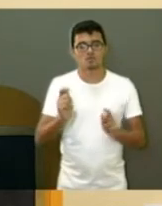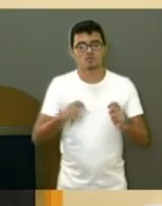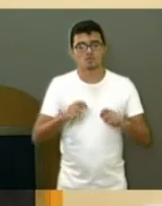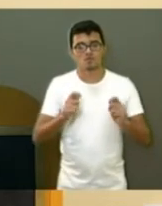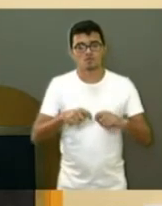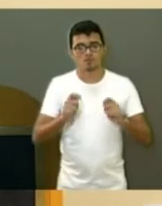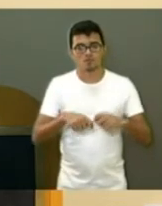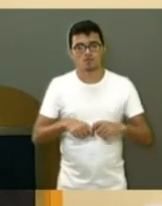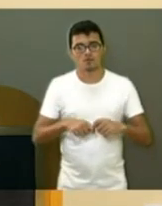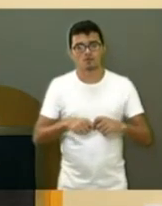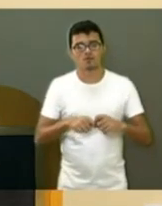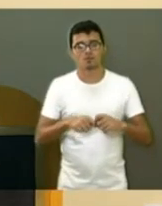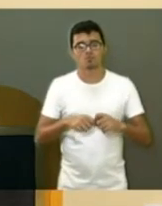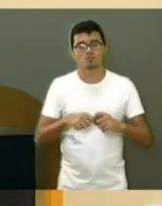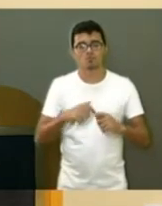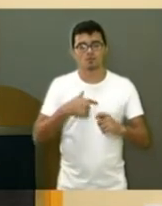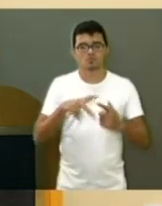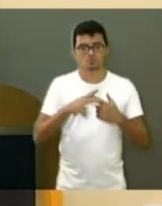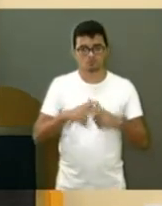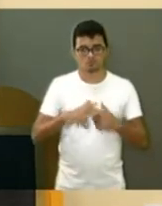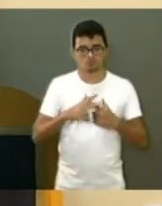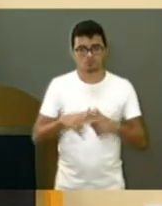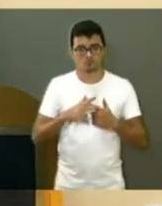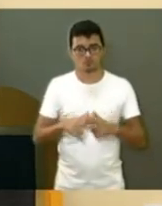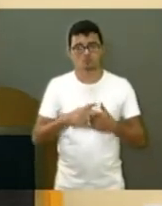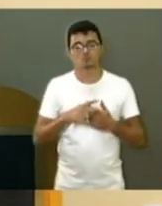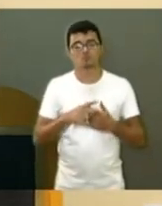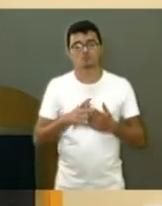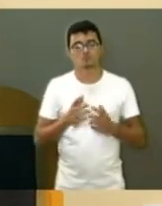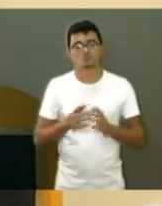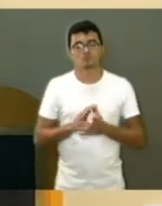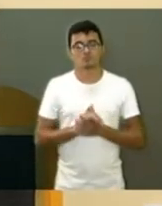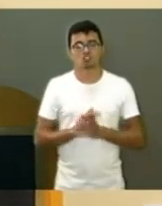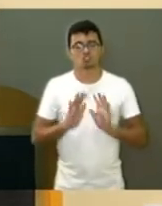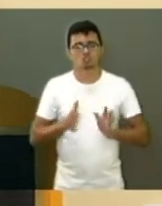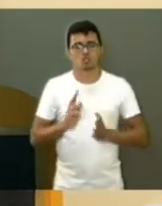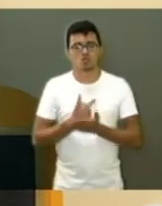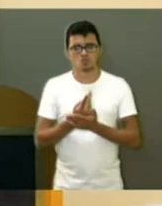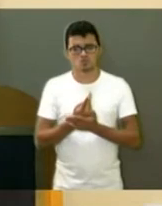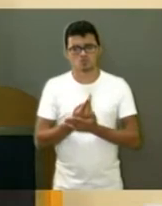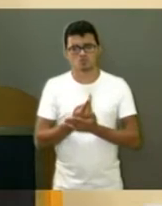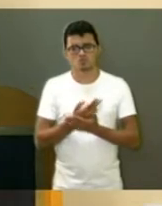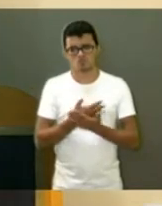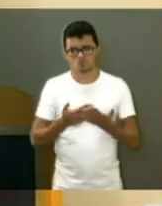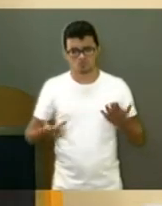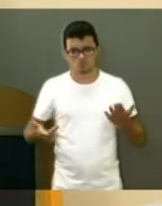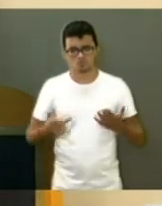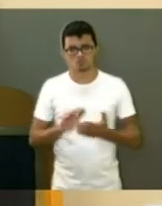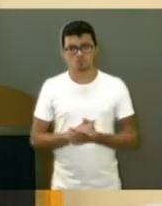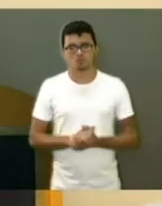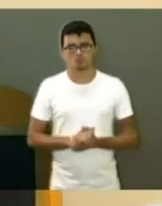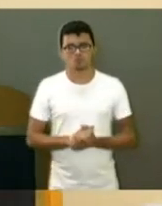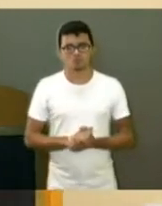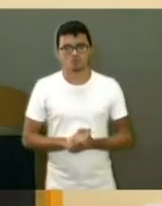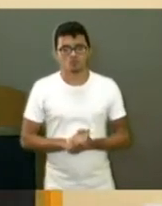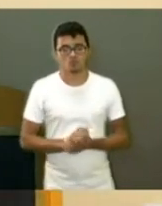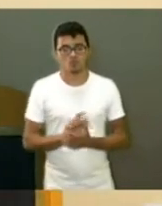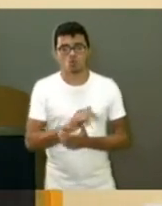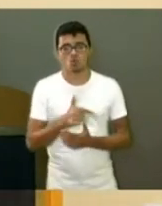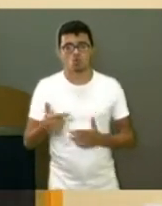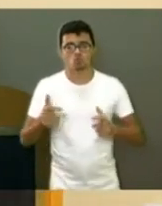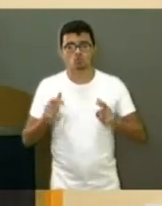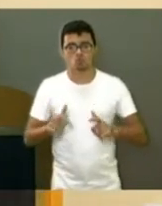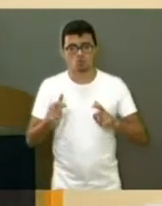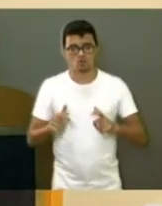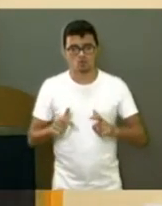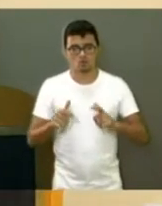corrigir já, antes que aconteça. Já teve vários acidentes nesse local. E o outro local que